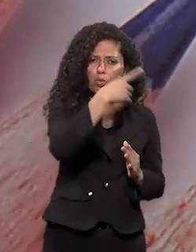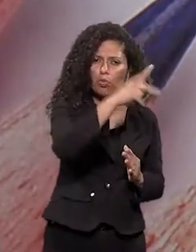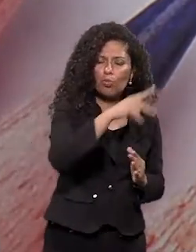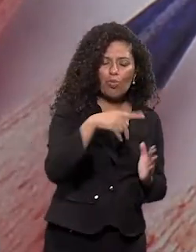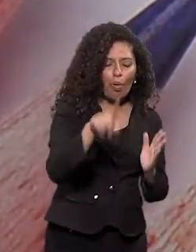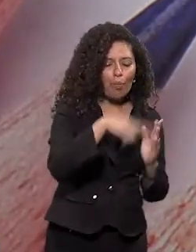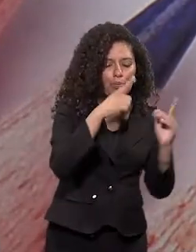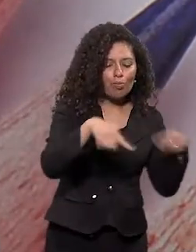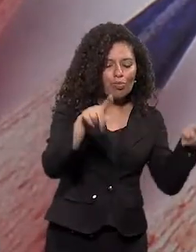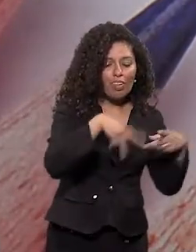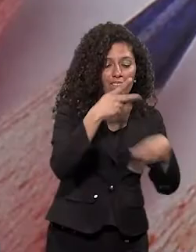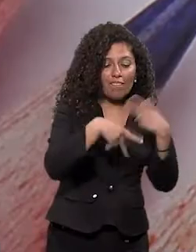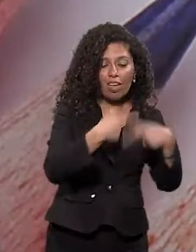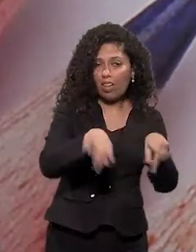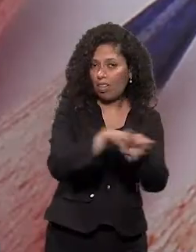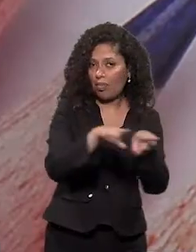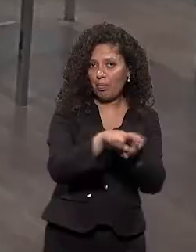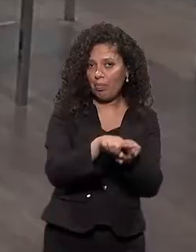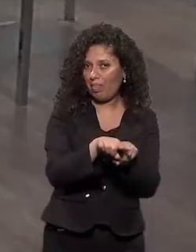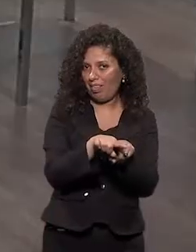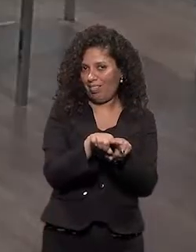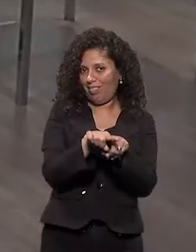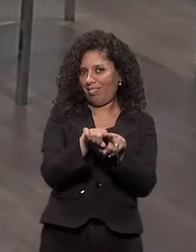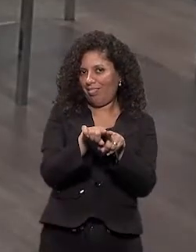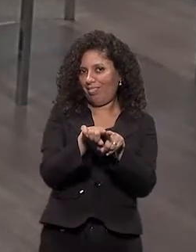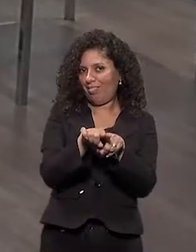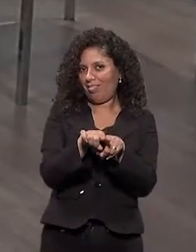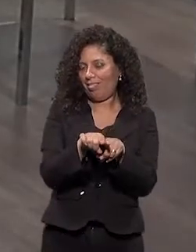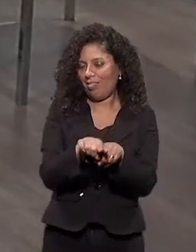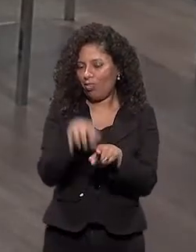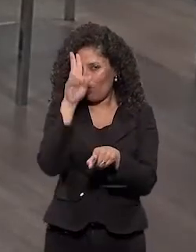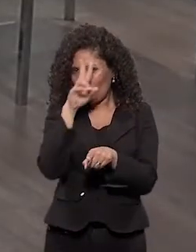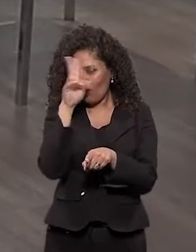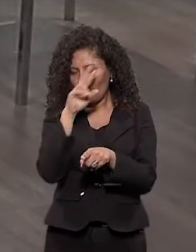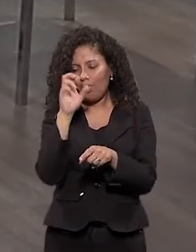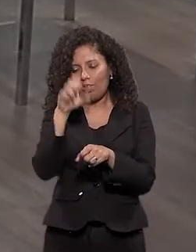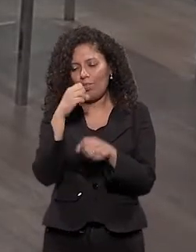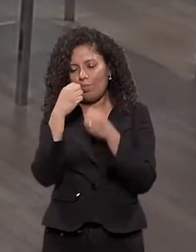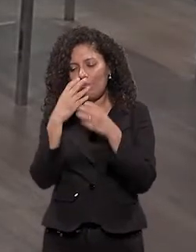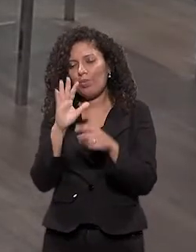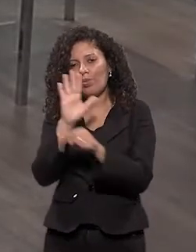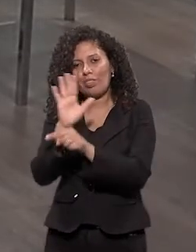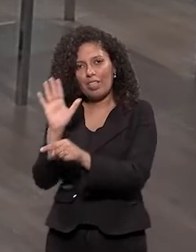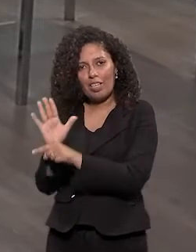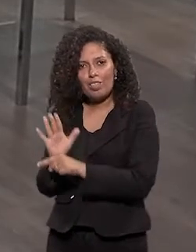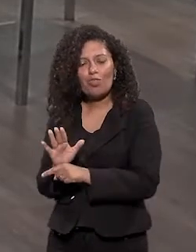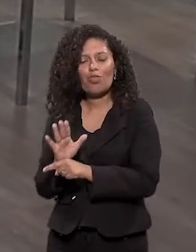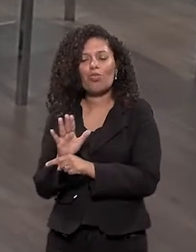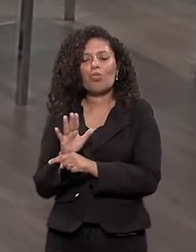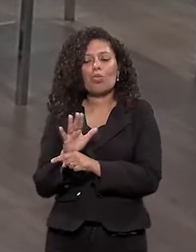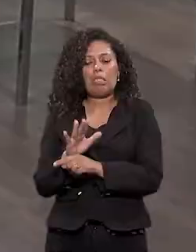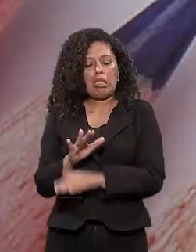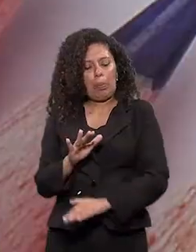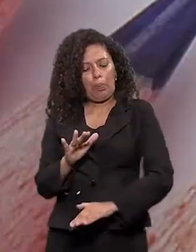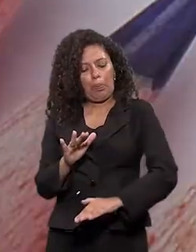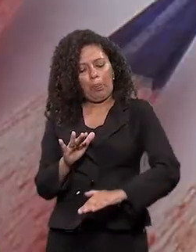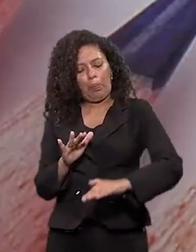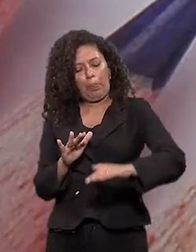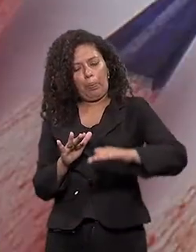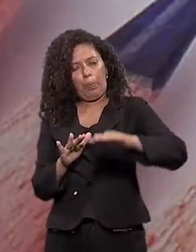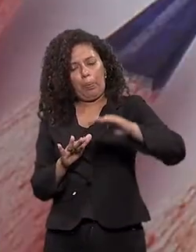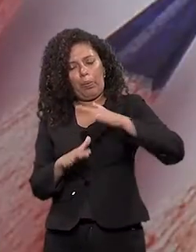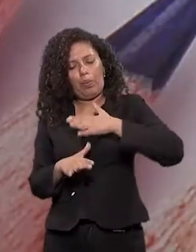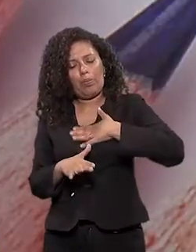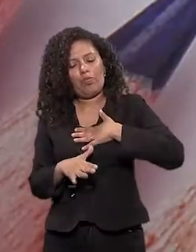eu acho que ela também estimula a leitura. Estou errada? Não, está perfeitamente É isso. Agora, no início, vocês